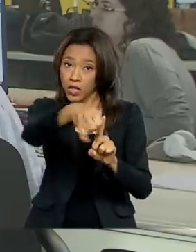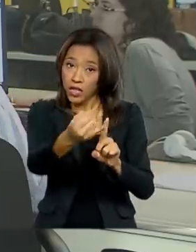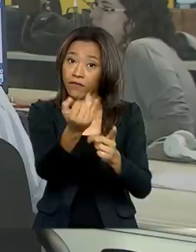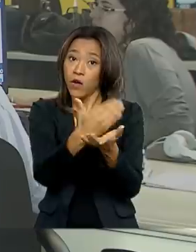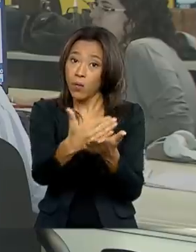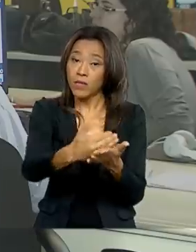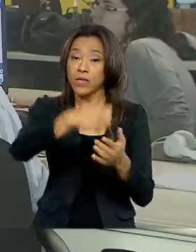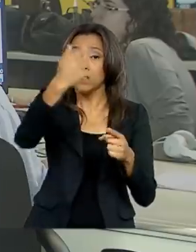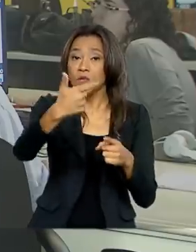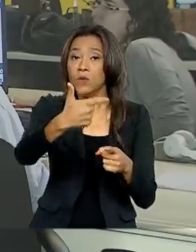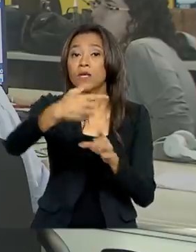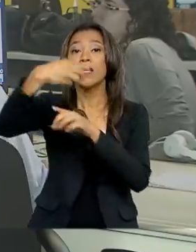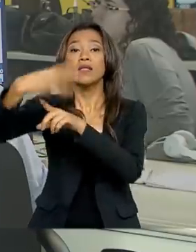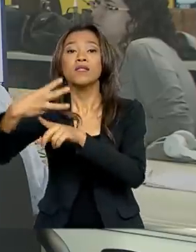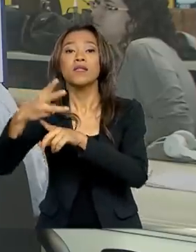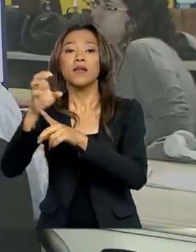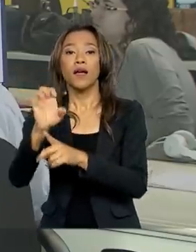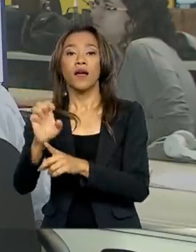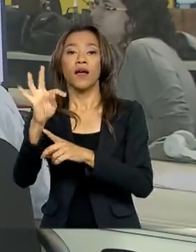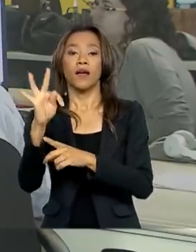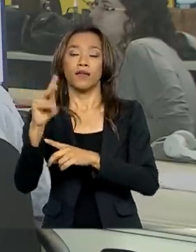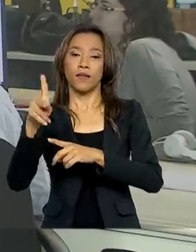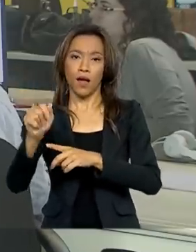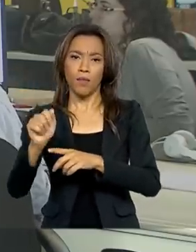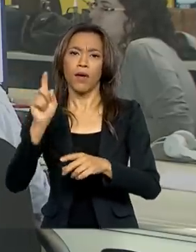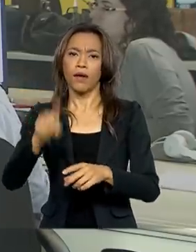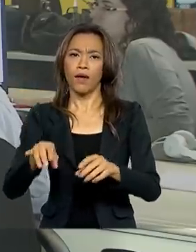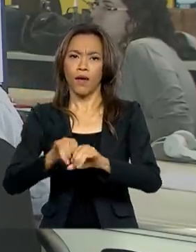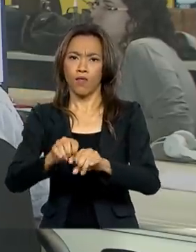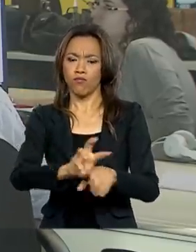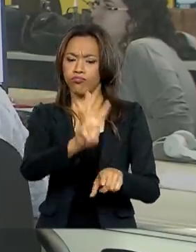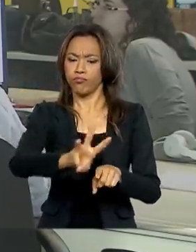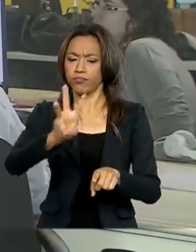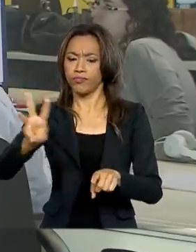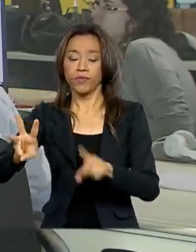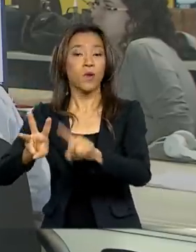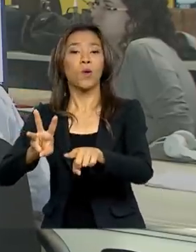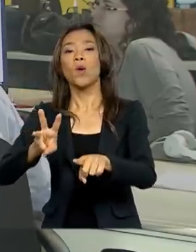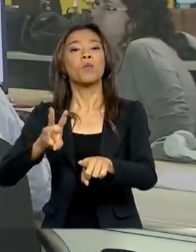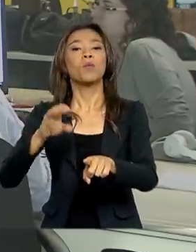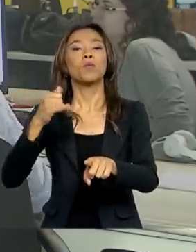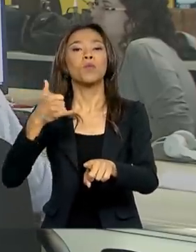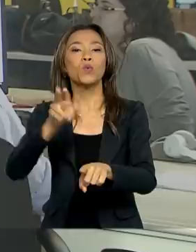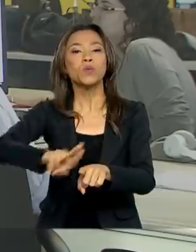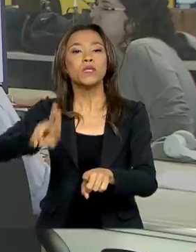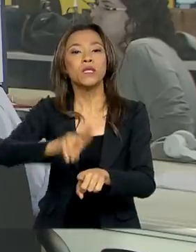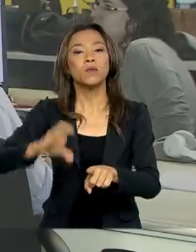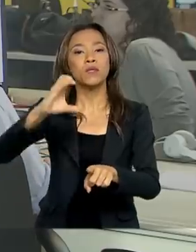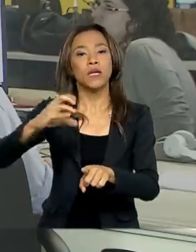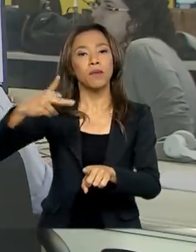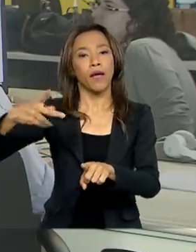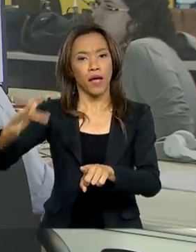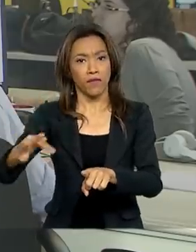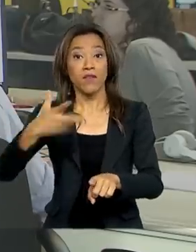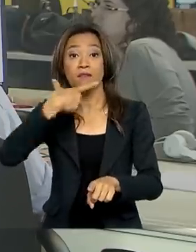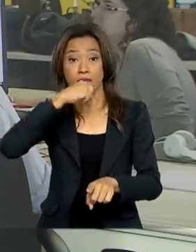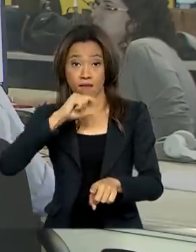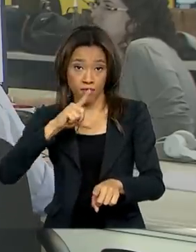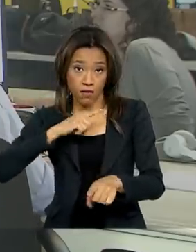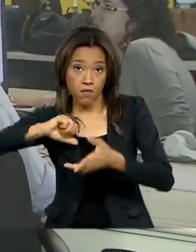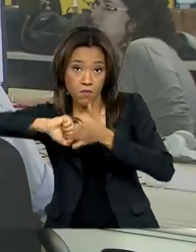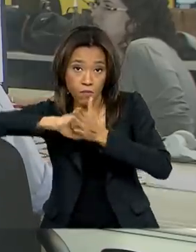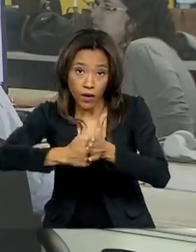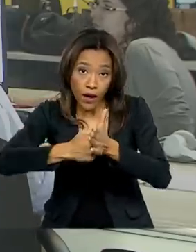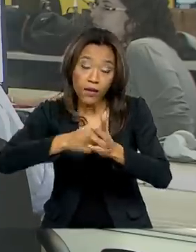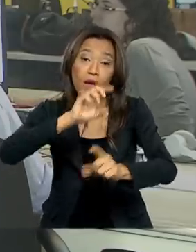etapas, que é o lançamento do portal de consultas de linhas por CPF. Agora, quem tiver a linha bloqueada, basta entrar em contato com